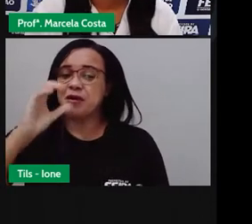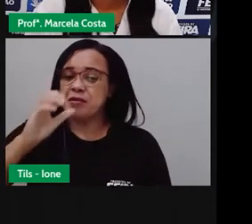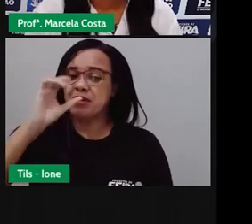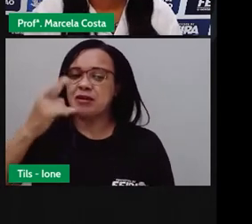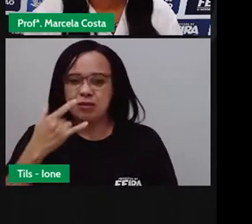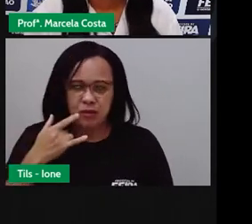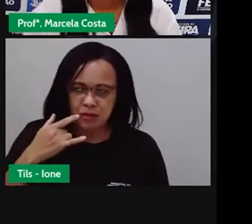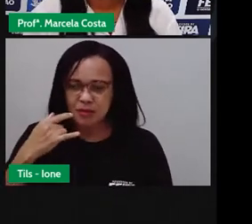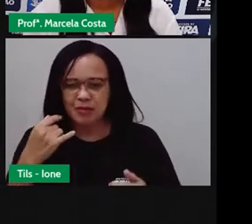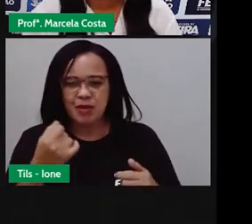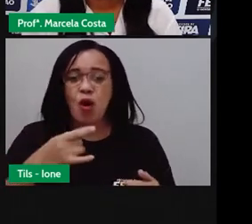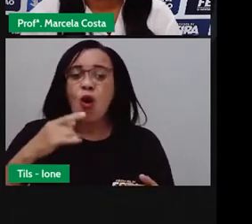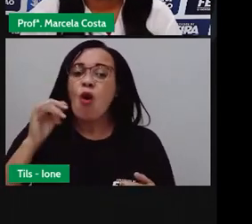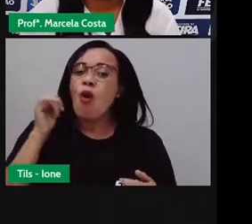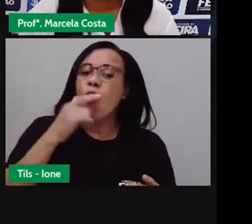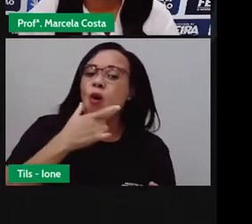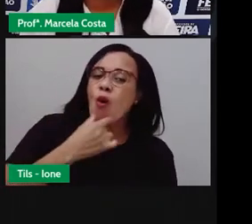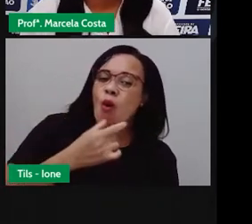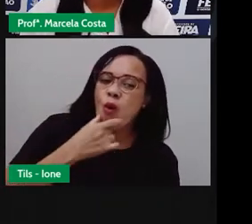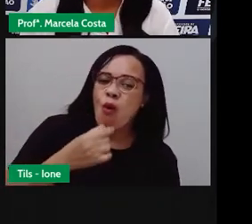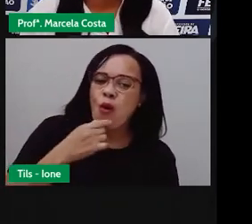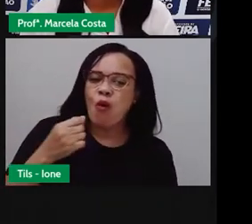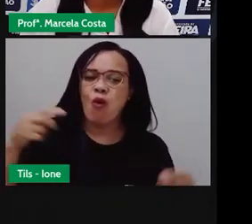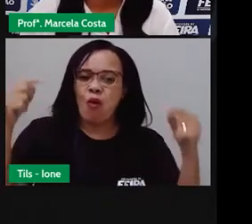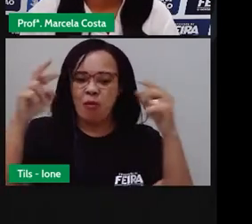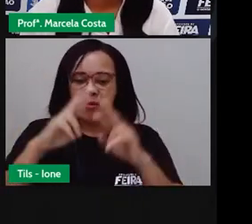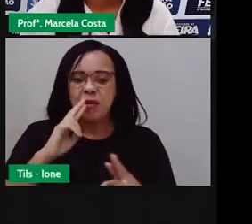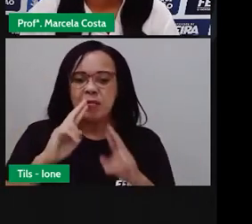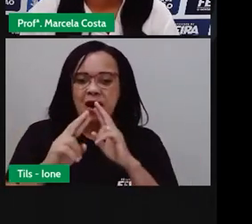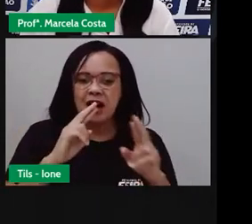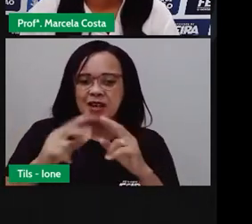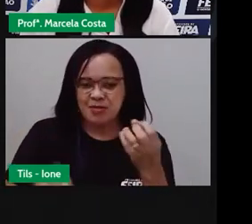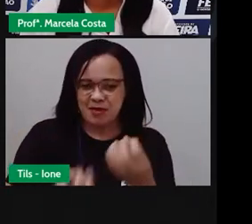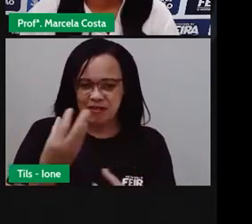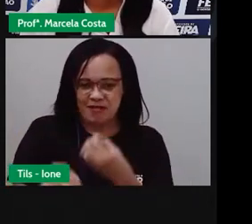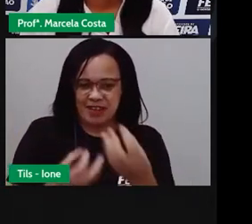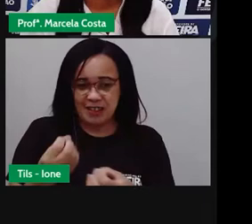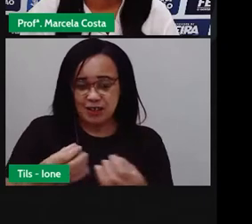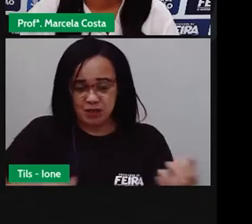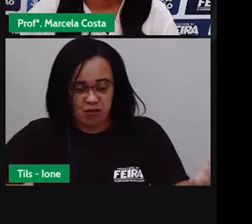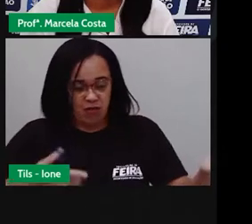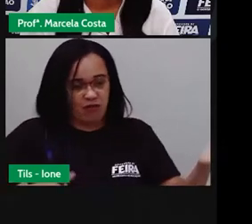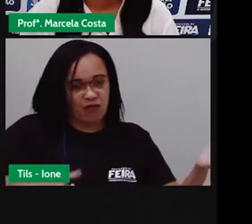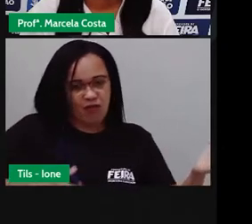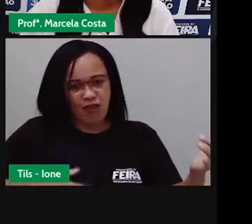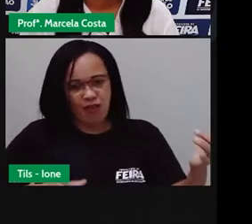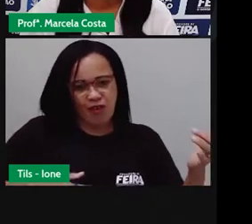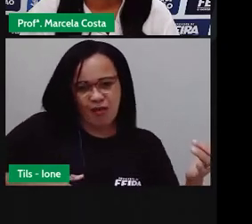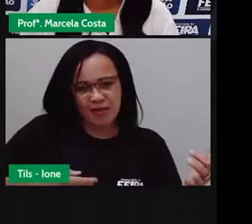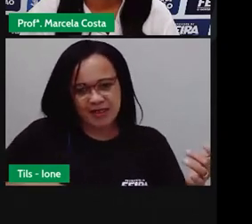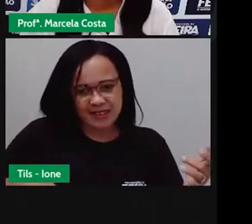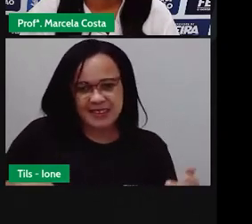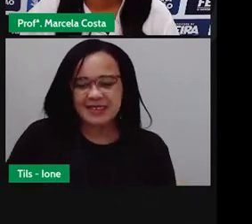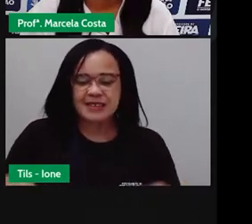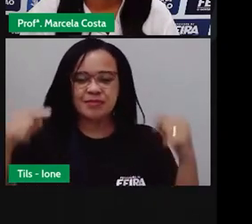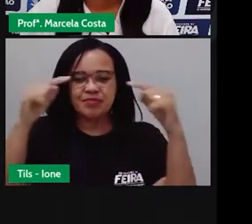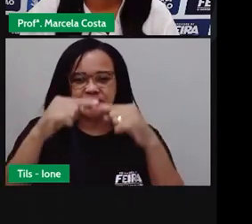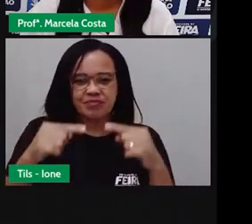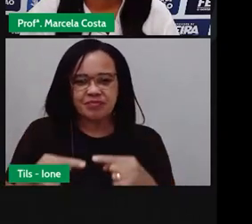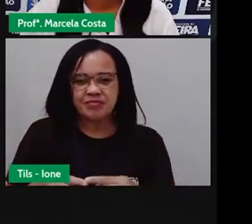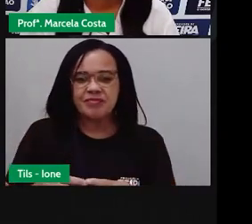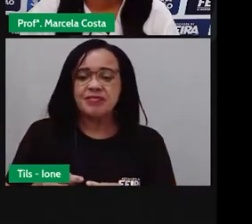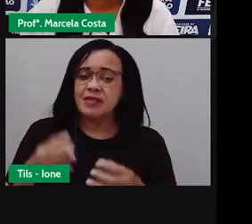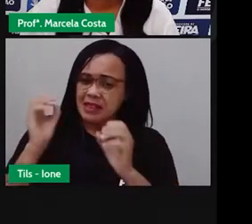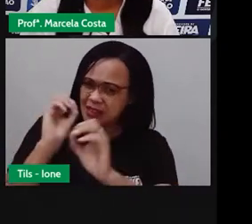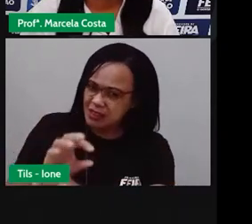Cantadores para rimar. Um forrozinho para dançar, que também é nosso suíno. Quer dançar? Eu lhe ensino,